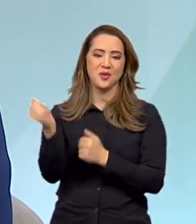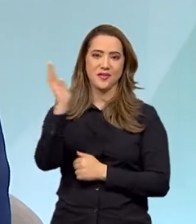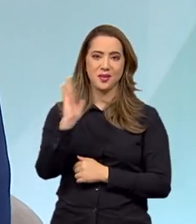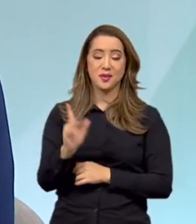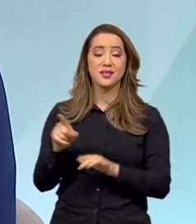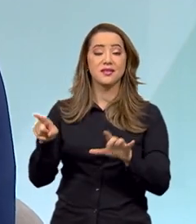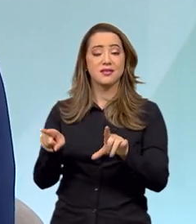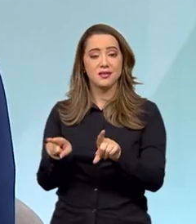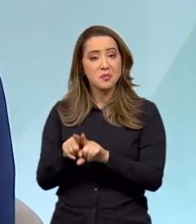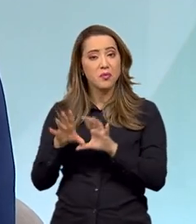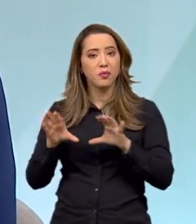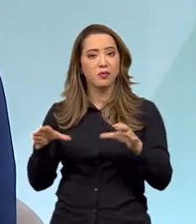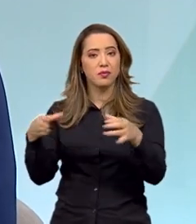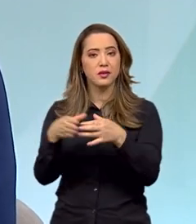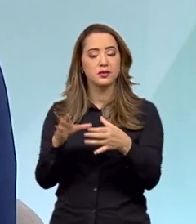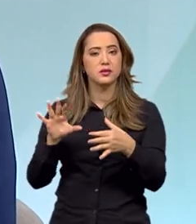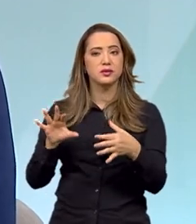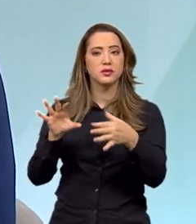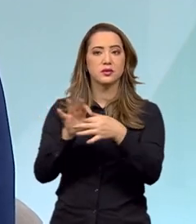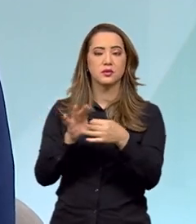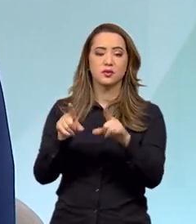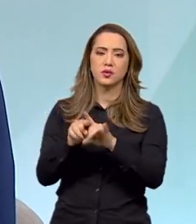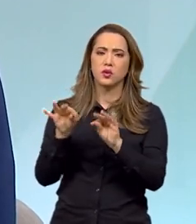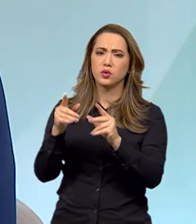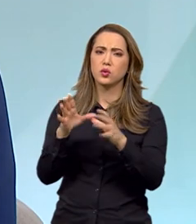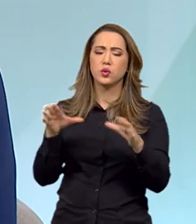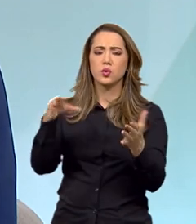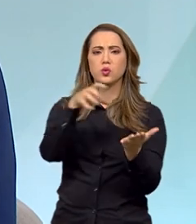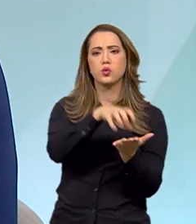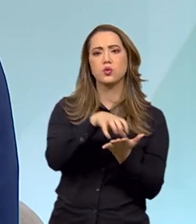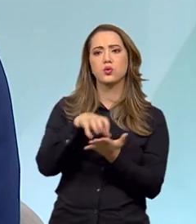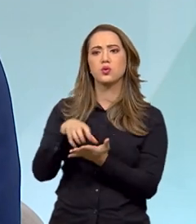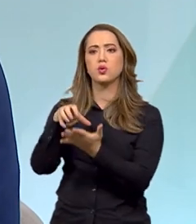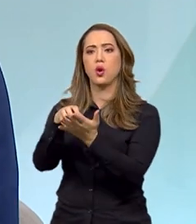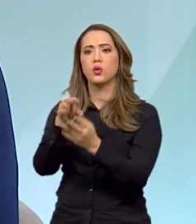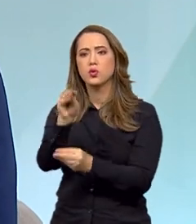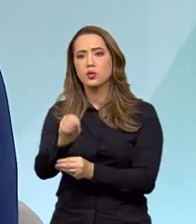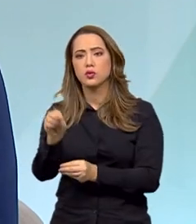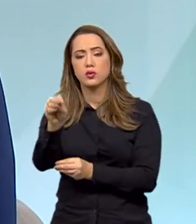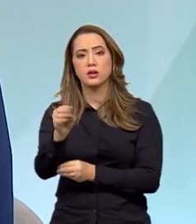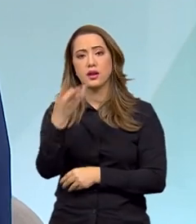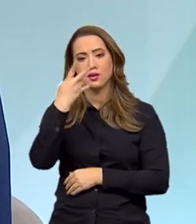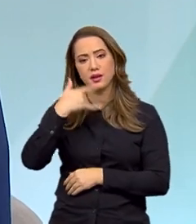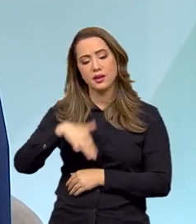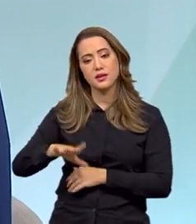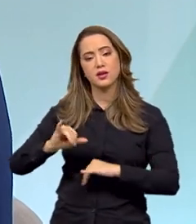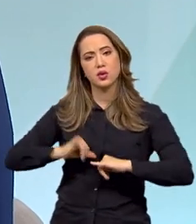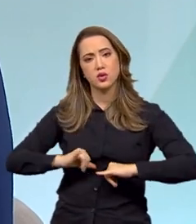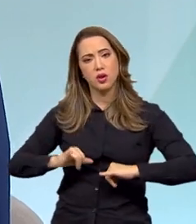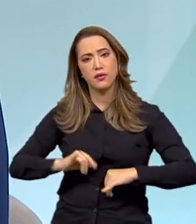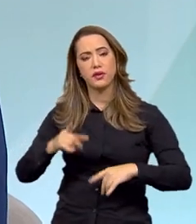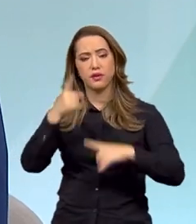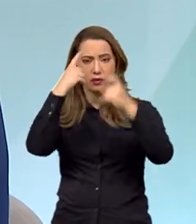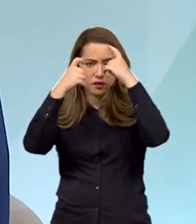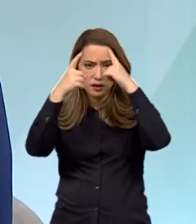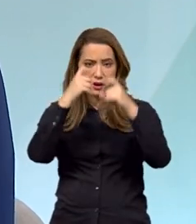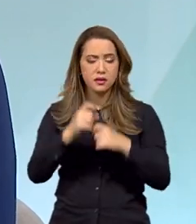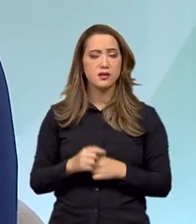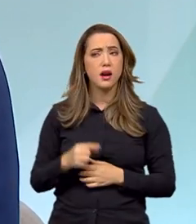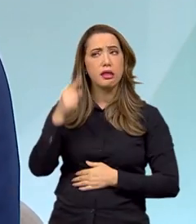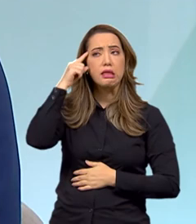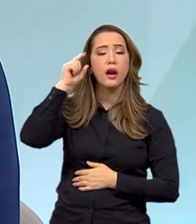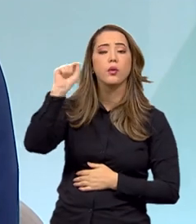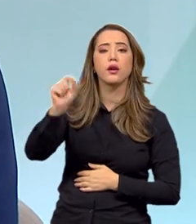equipamento que vai congregar todos os órgãos de atendimento a criança vítima de violência. A lógica é,